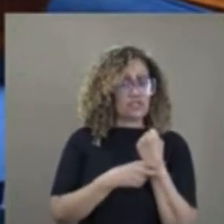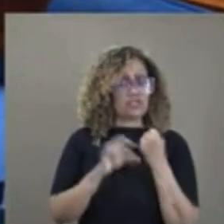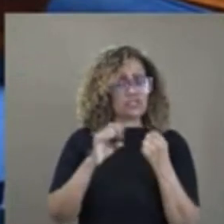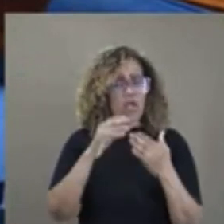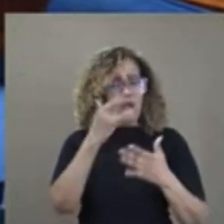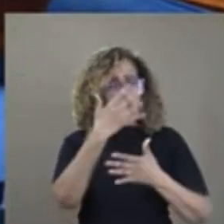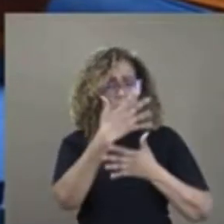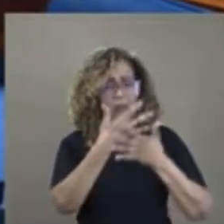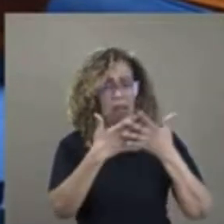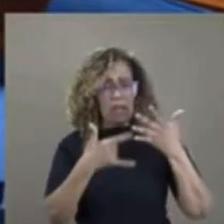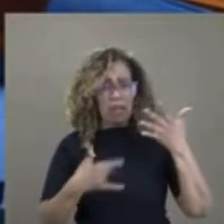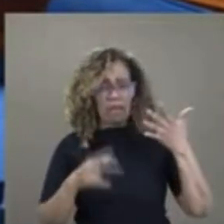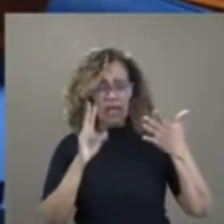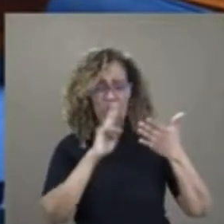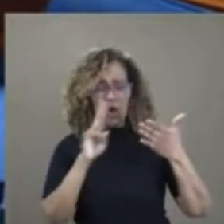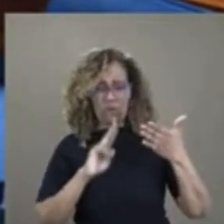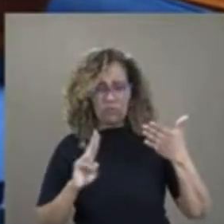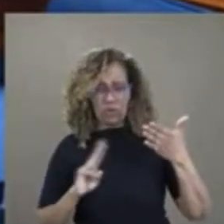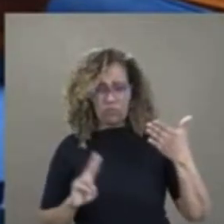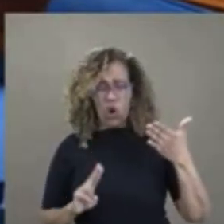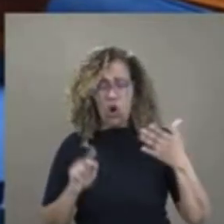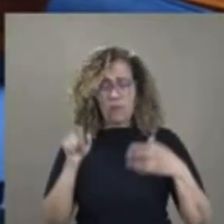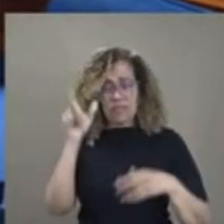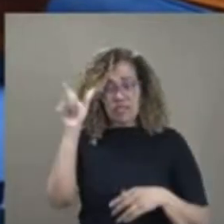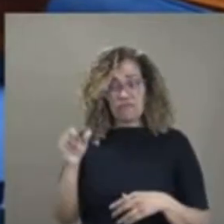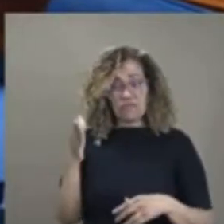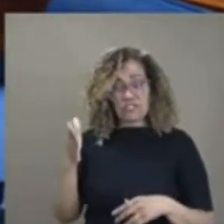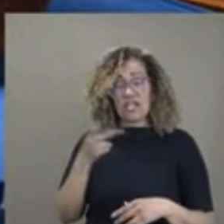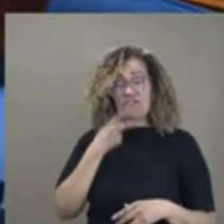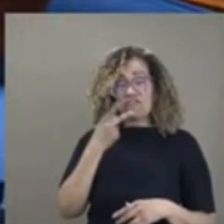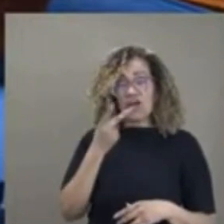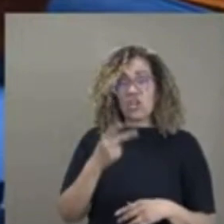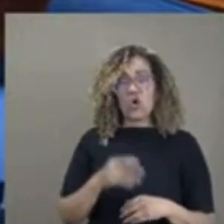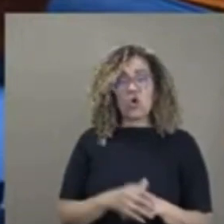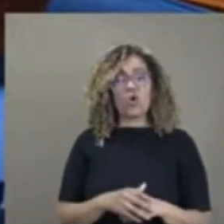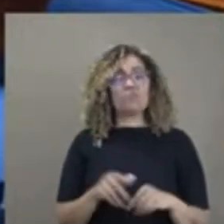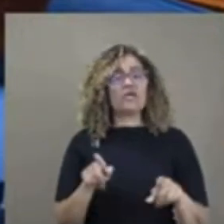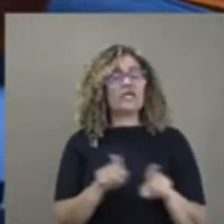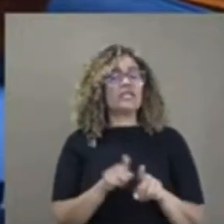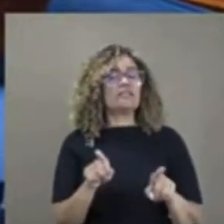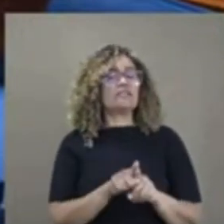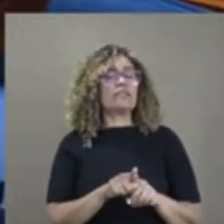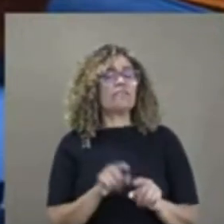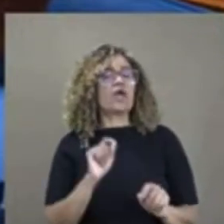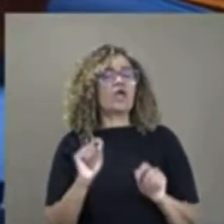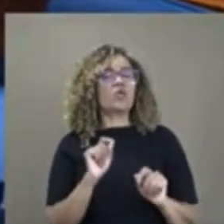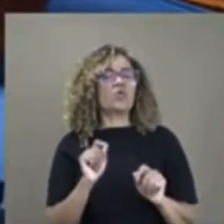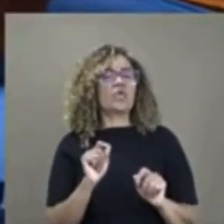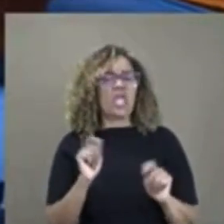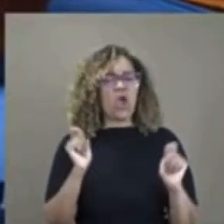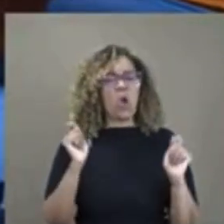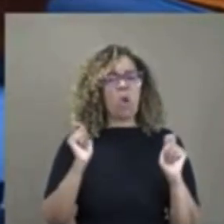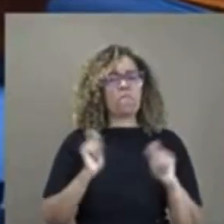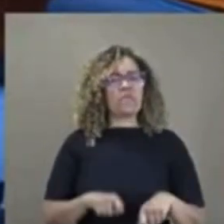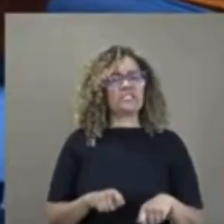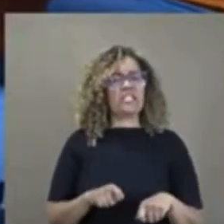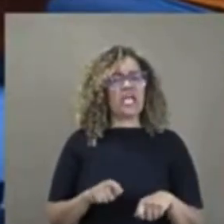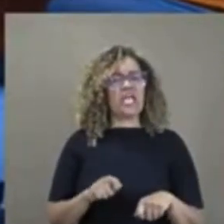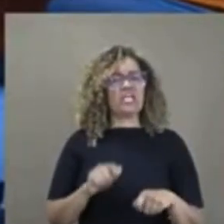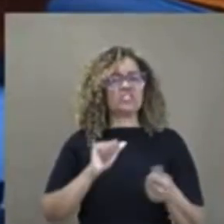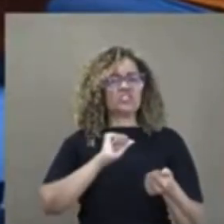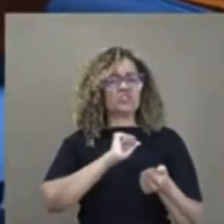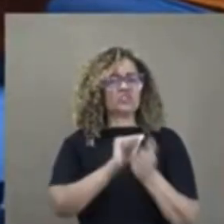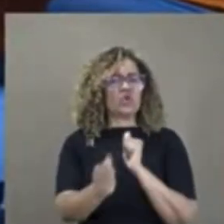grandes atletas que o senhor mencionou, eu não posso esquecer, a minha querida, amada, competente, jogadora de